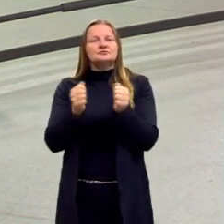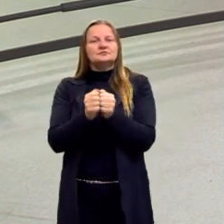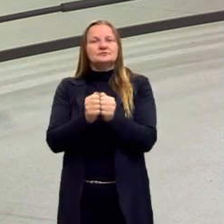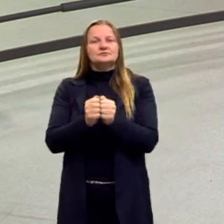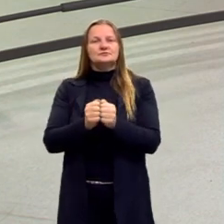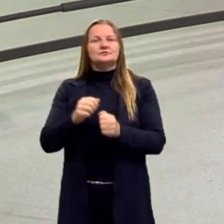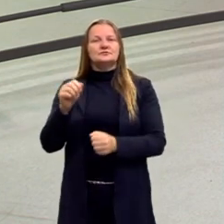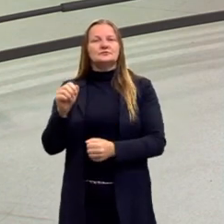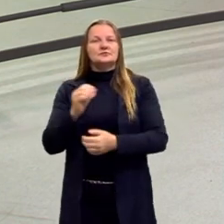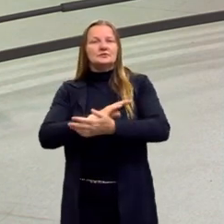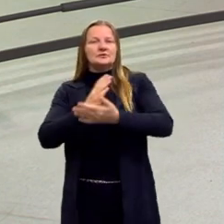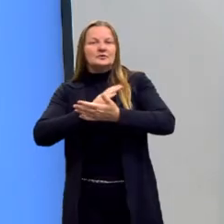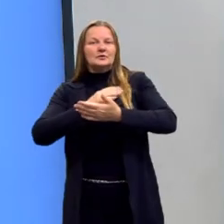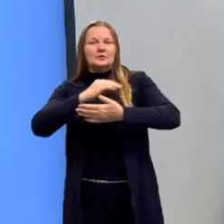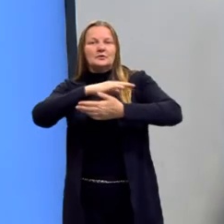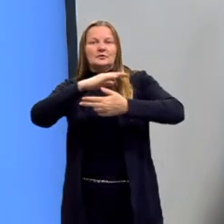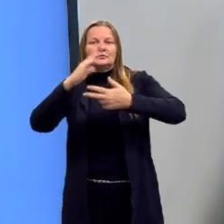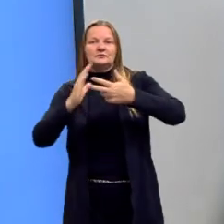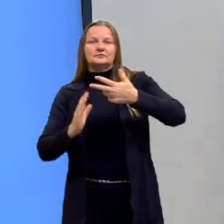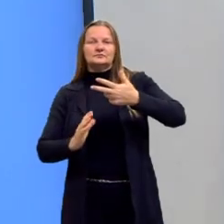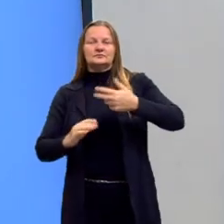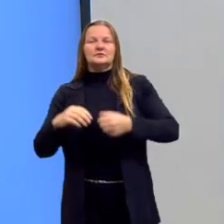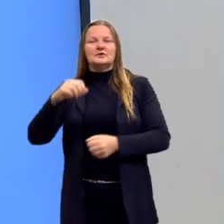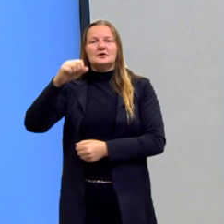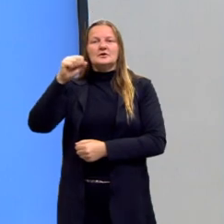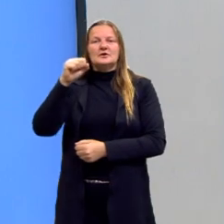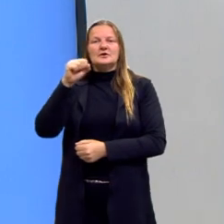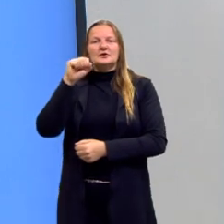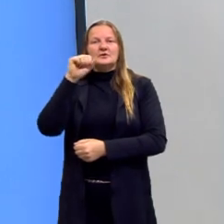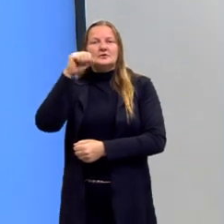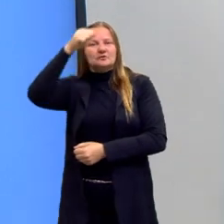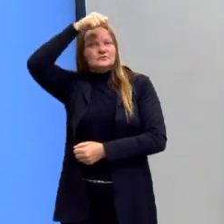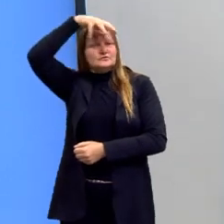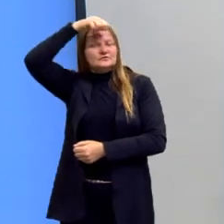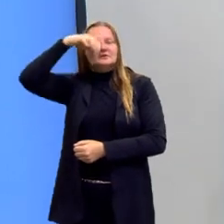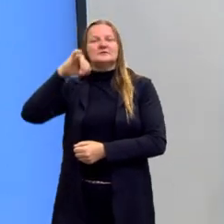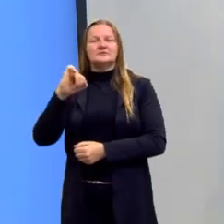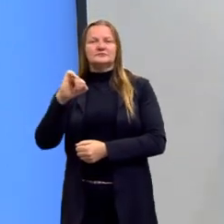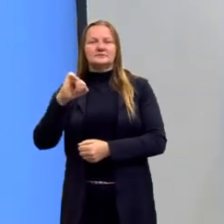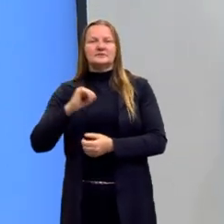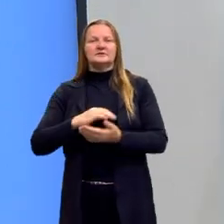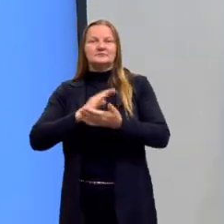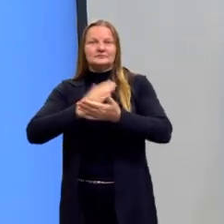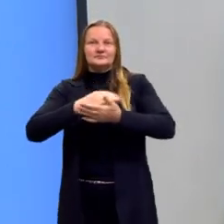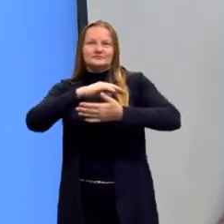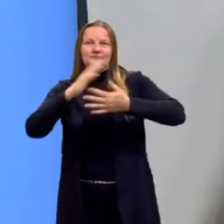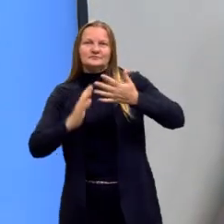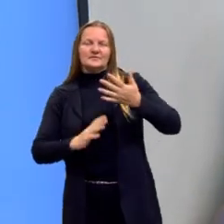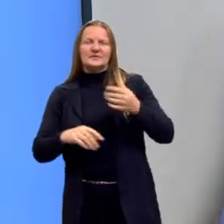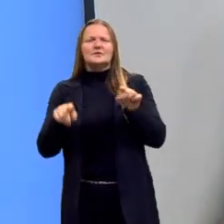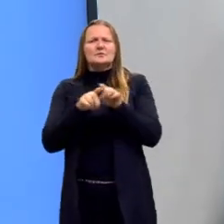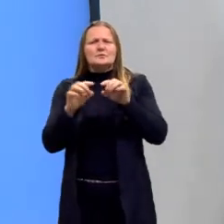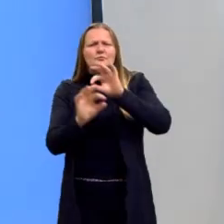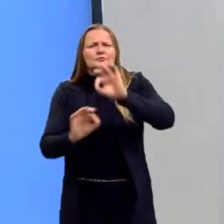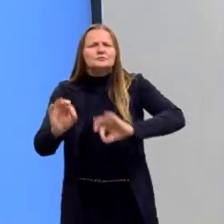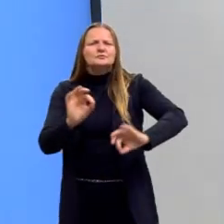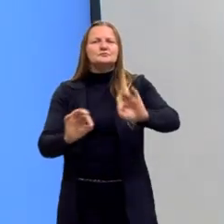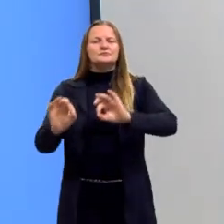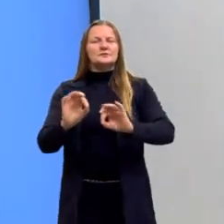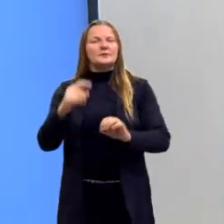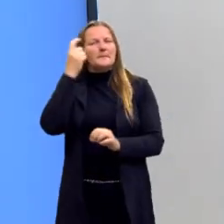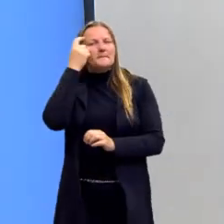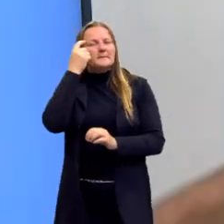as meninas das Libras, a Suzana e a Lucimeia. Sempre lembrando também que essas aulas são montadas, enfim, são